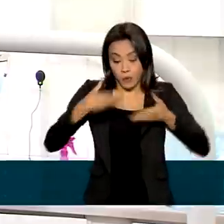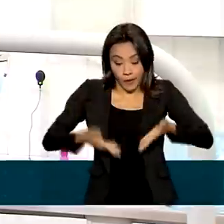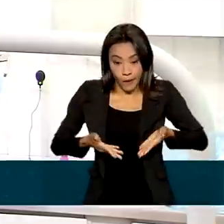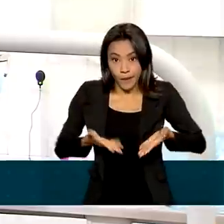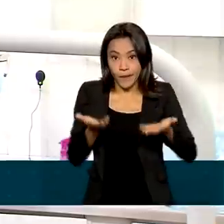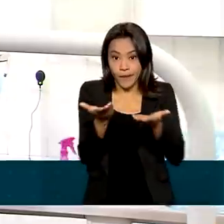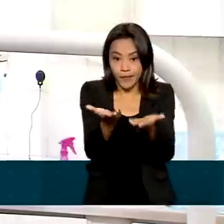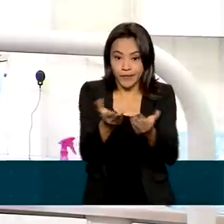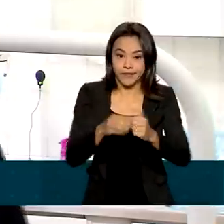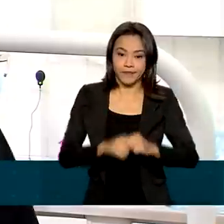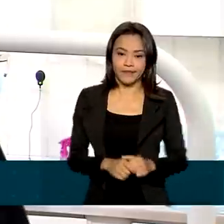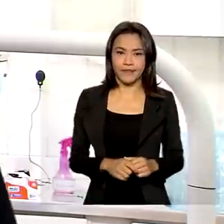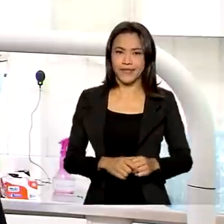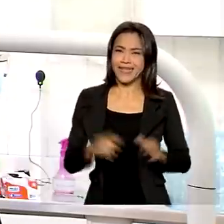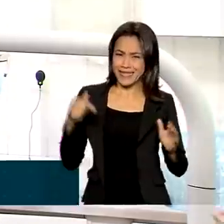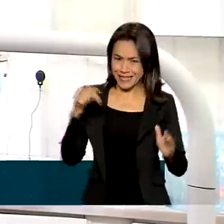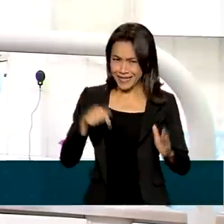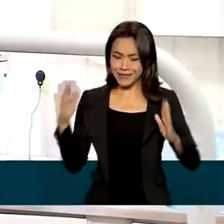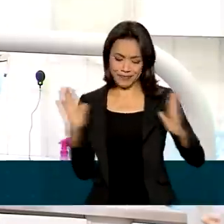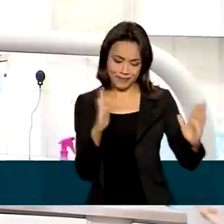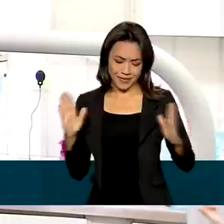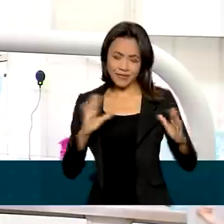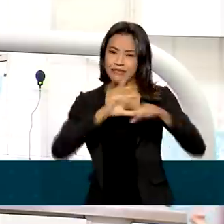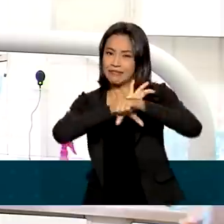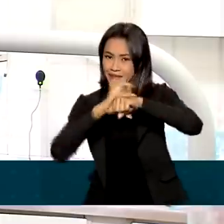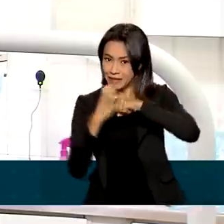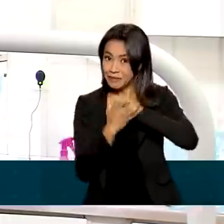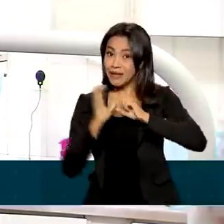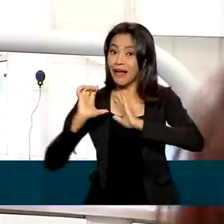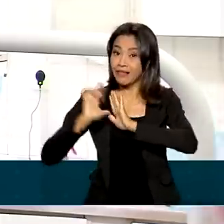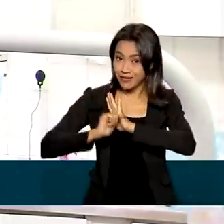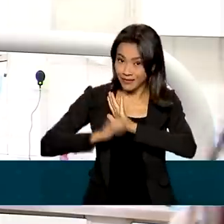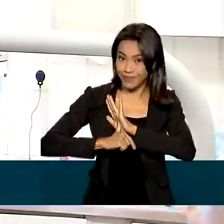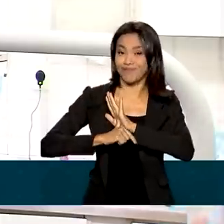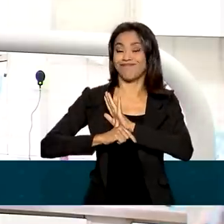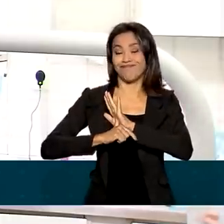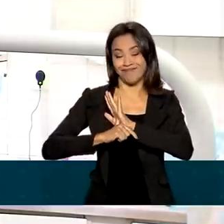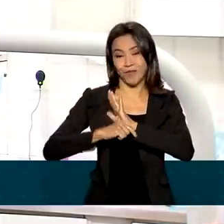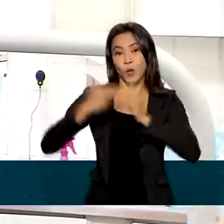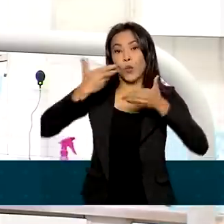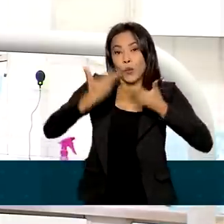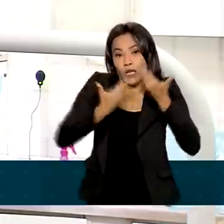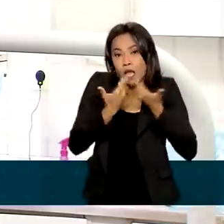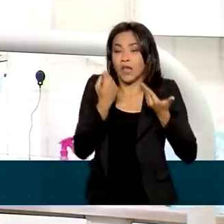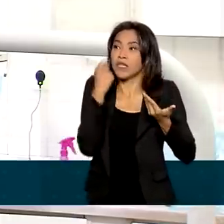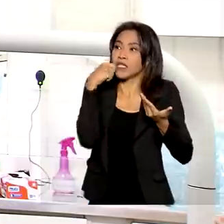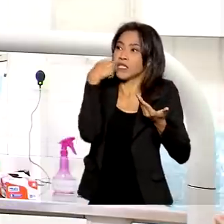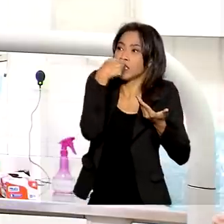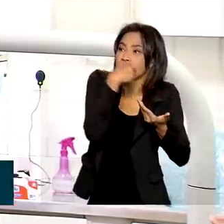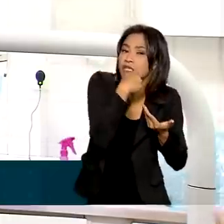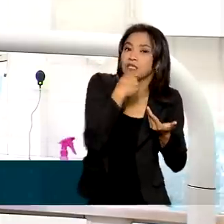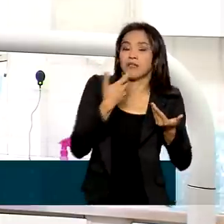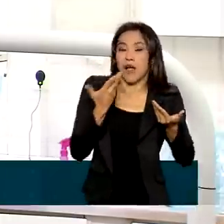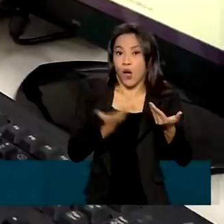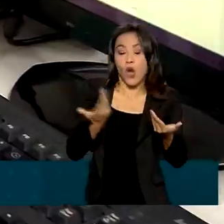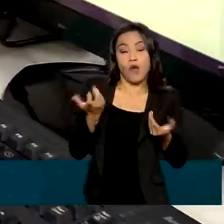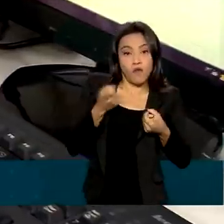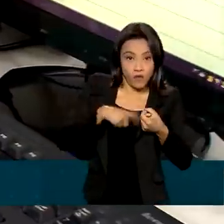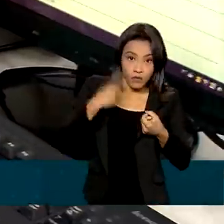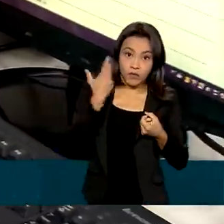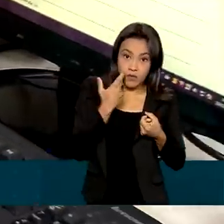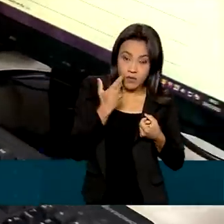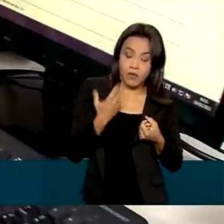dentista. Esse período de pandemia atrasou um pouco, mas hoje voltou ao normal.